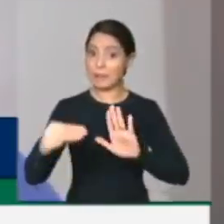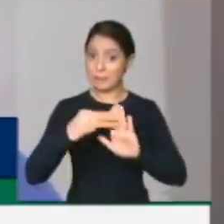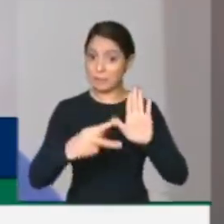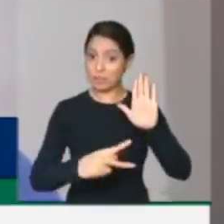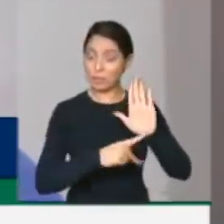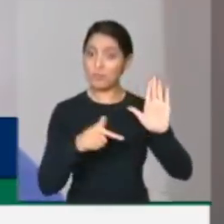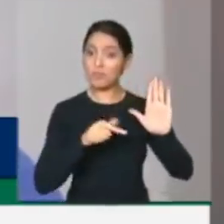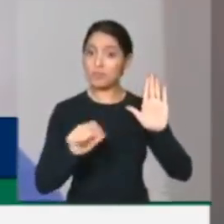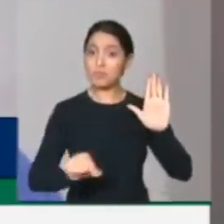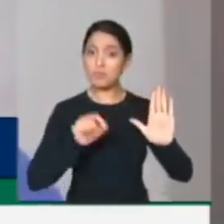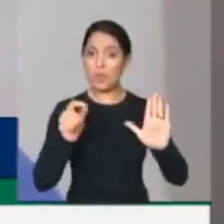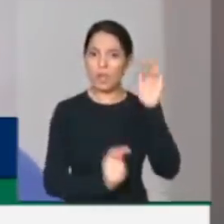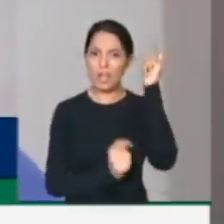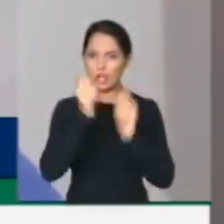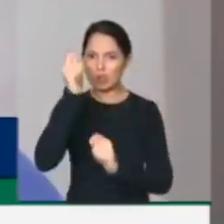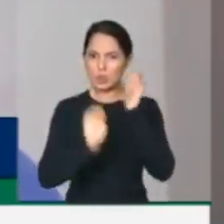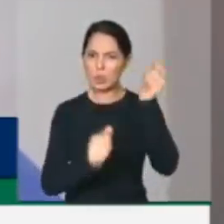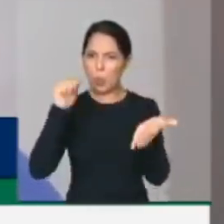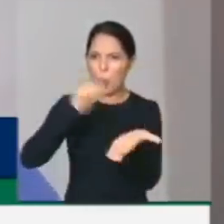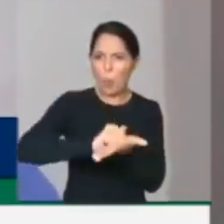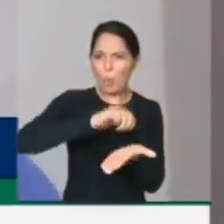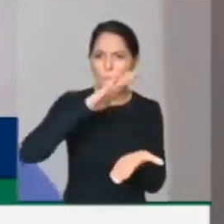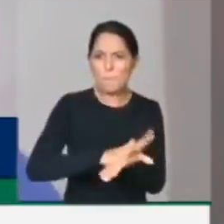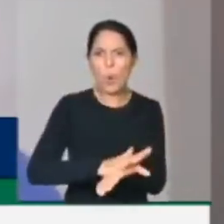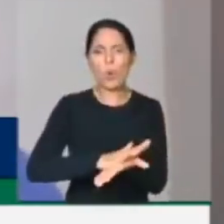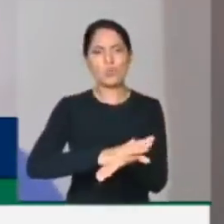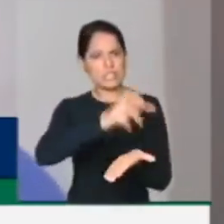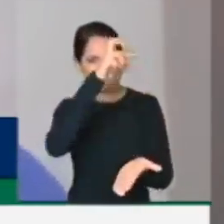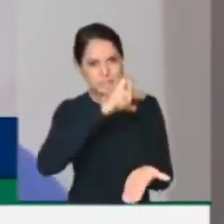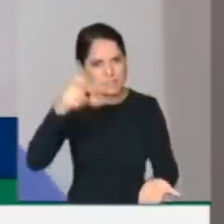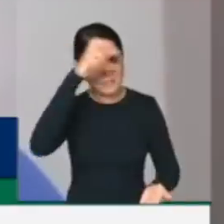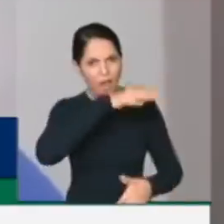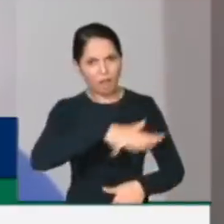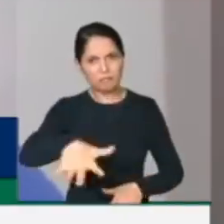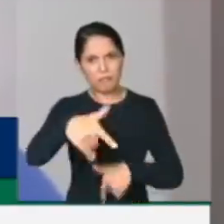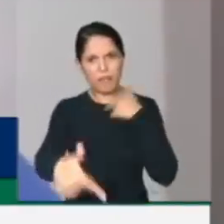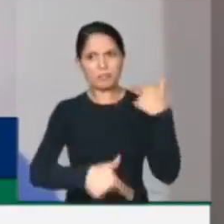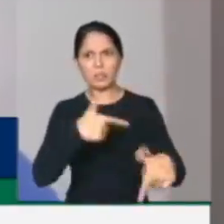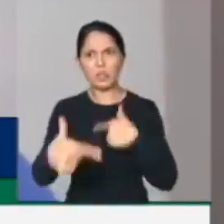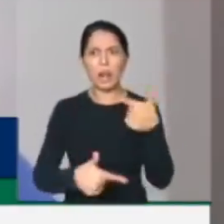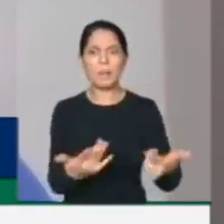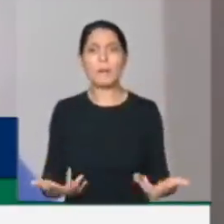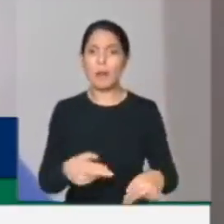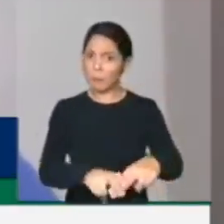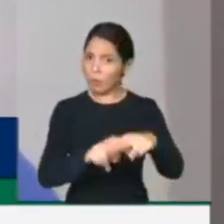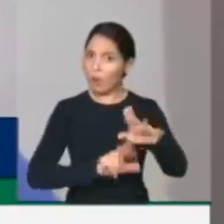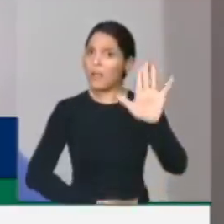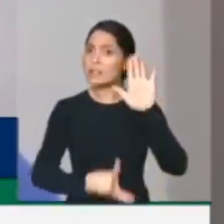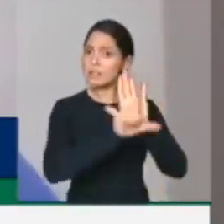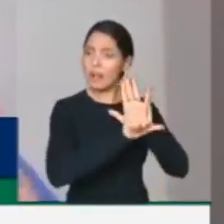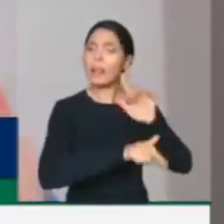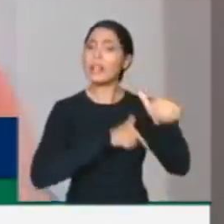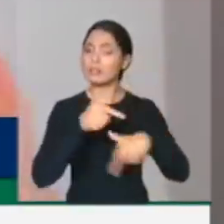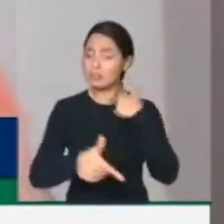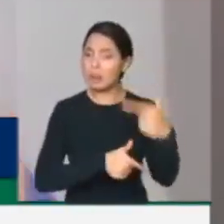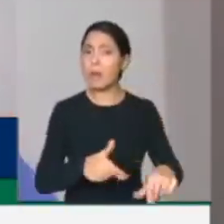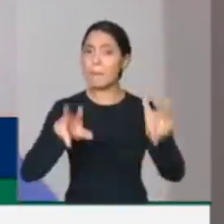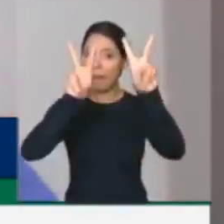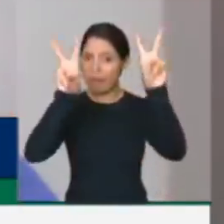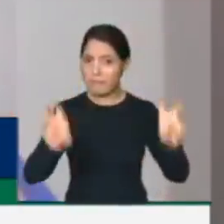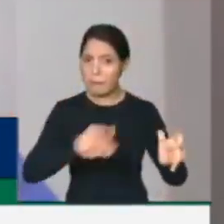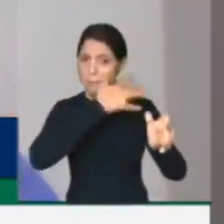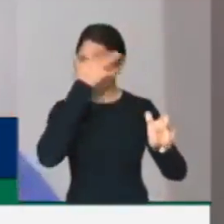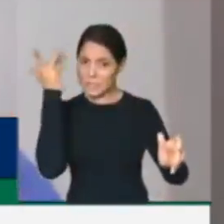indústria da multa, promovida pelos fiscais do trabalho hoje e pela legislação do trabalho hoje. A legislação hoje trata o